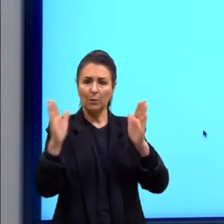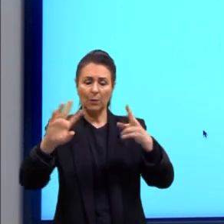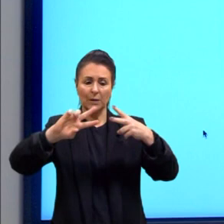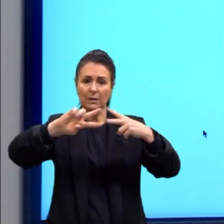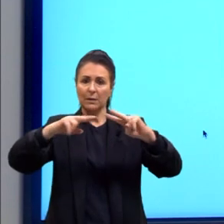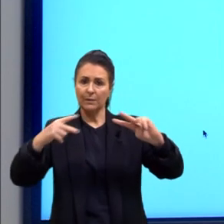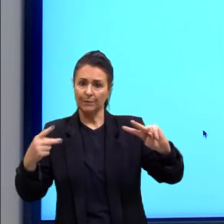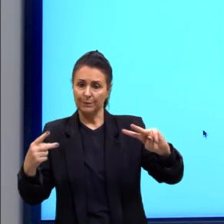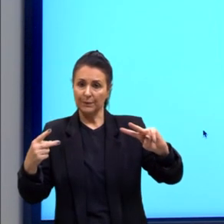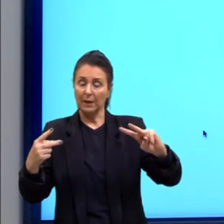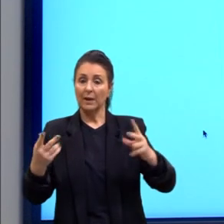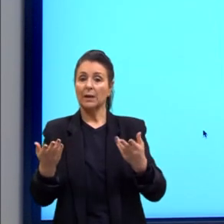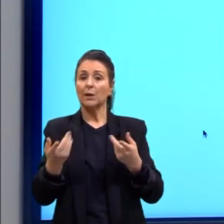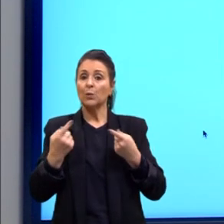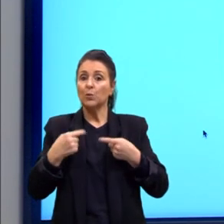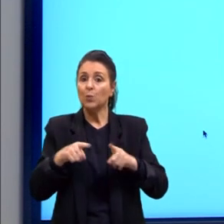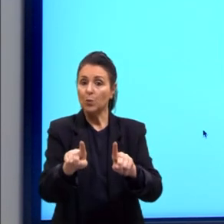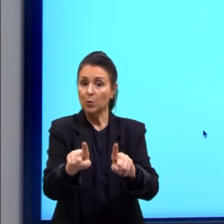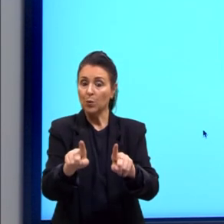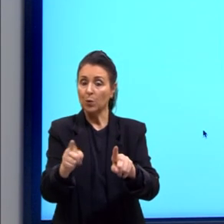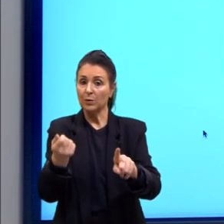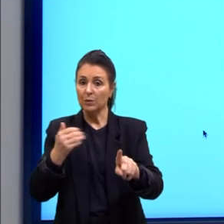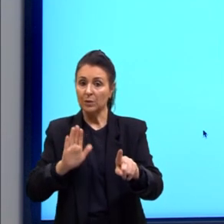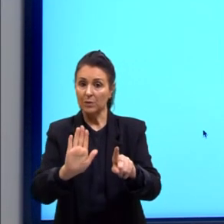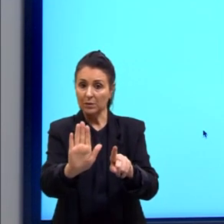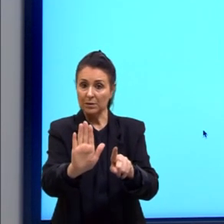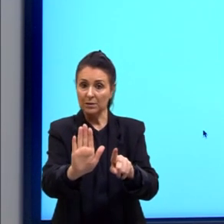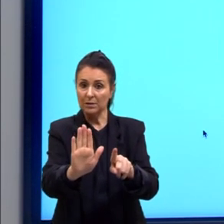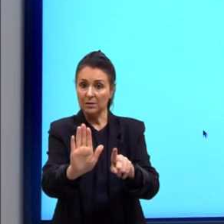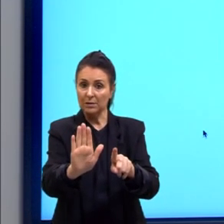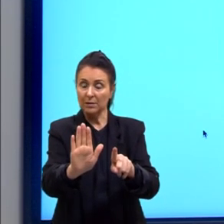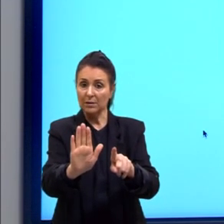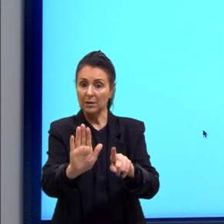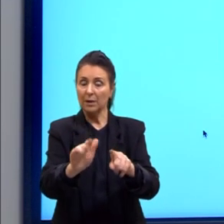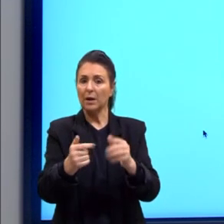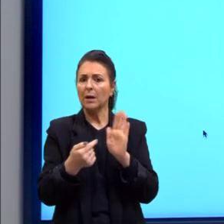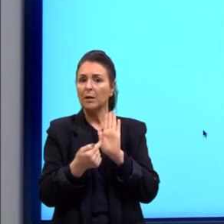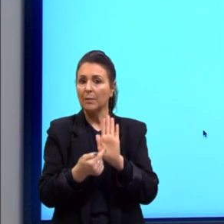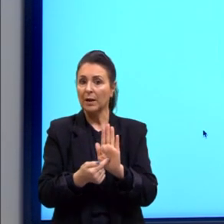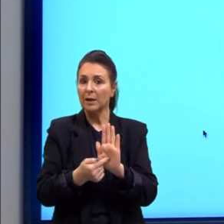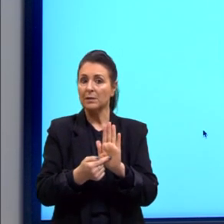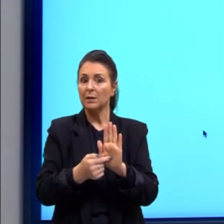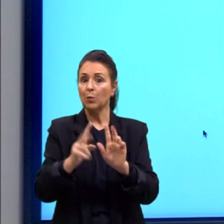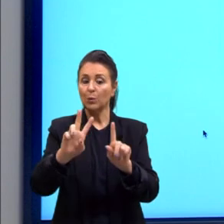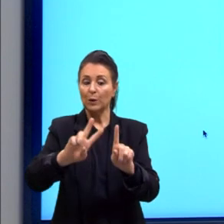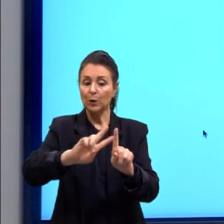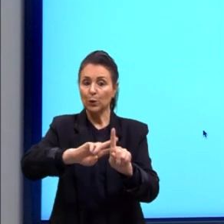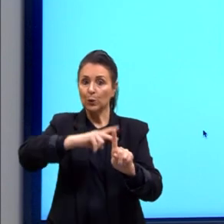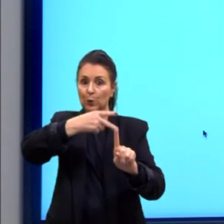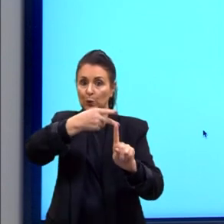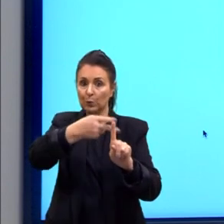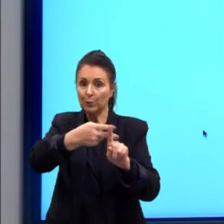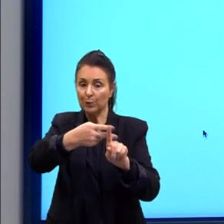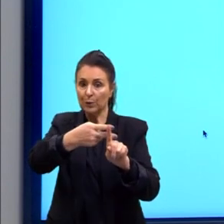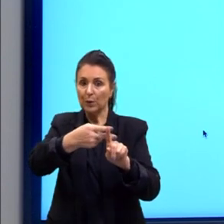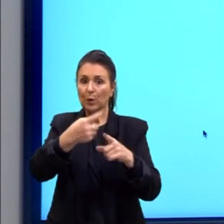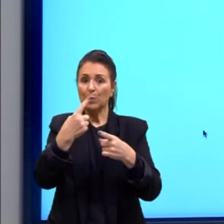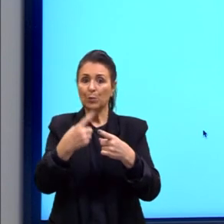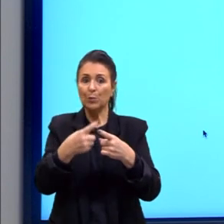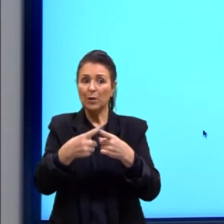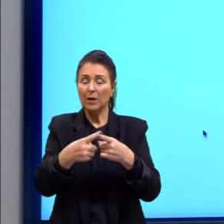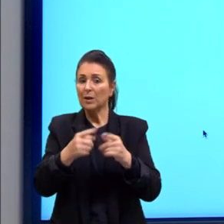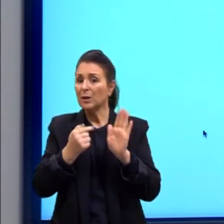genes recessivos são genes que somente aparecem quando estão em forma duplicada, pois tornam-se inativos com a